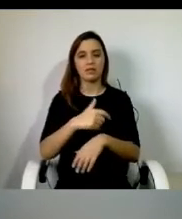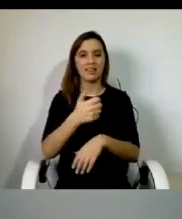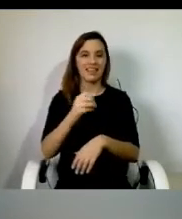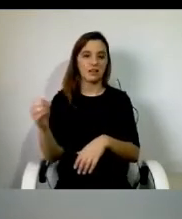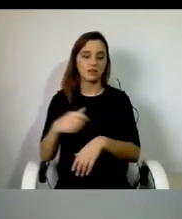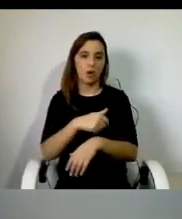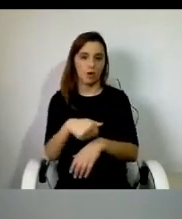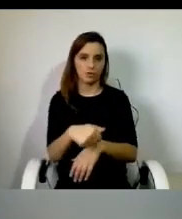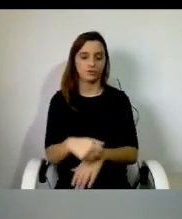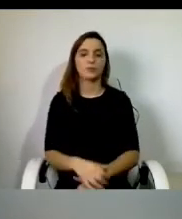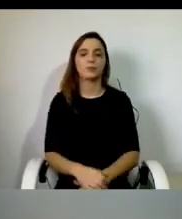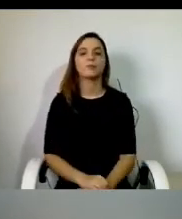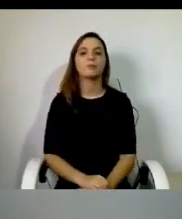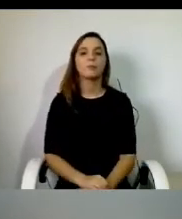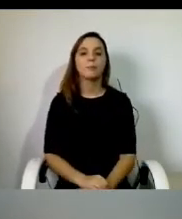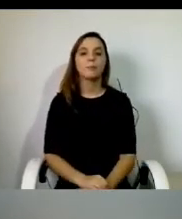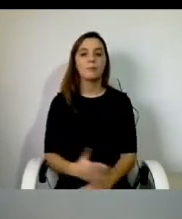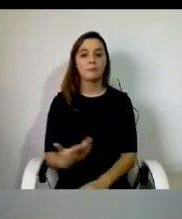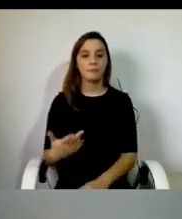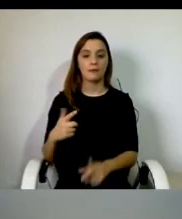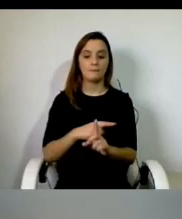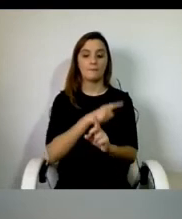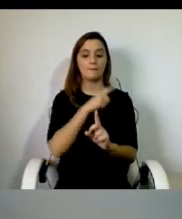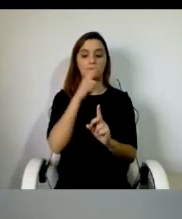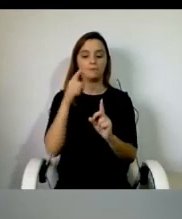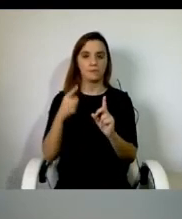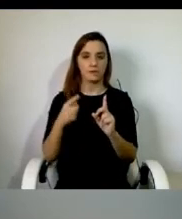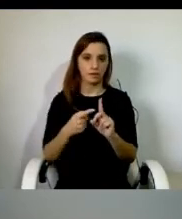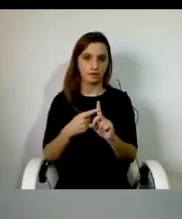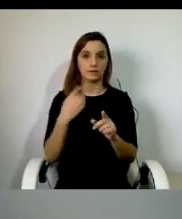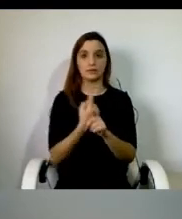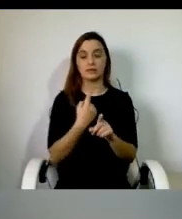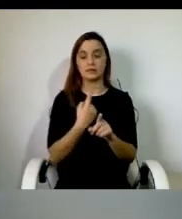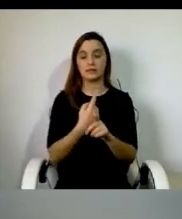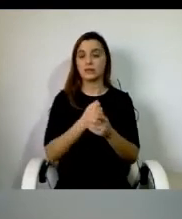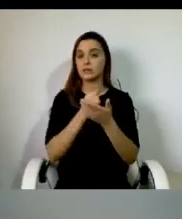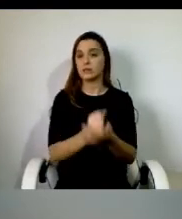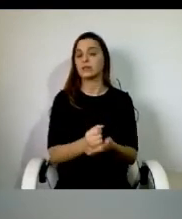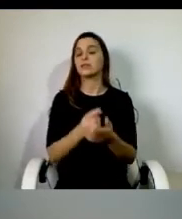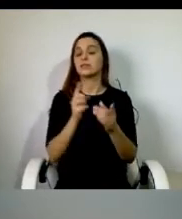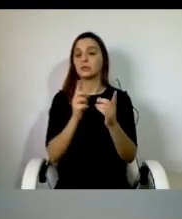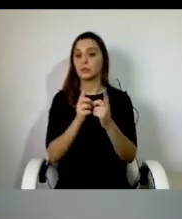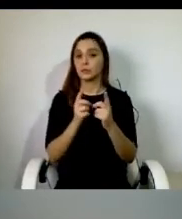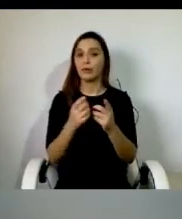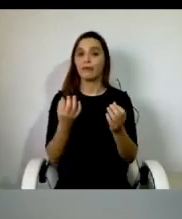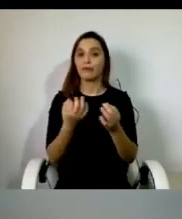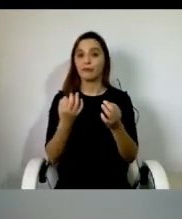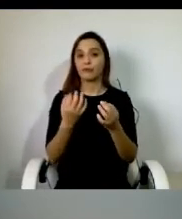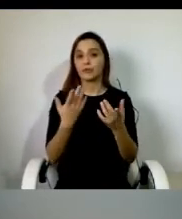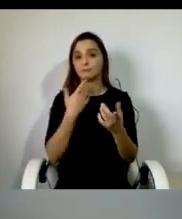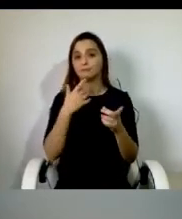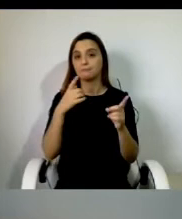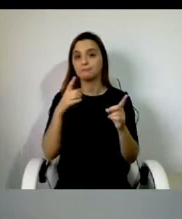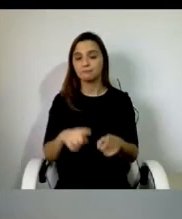que, este ano, as horas de serviço de assistência pessoal reduziram drasticamente no que a APN